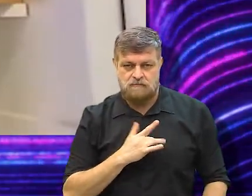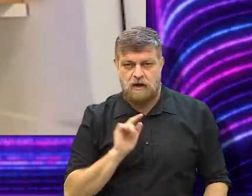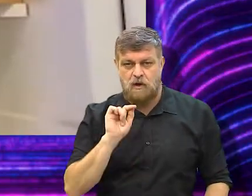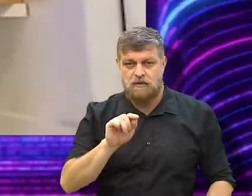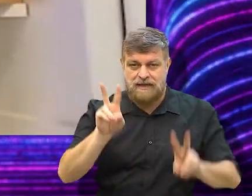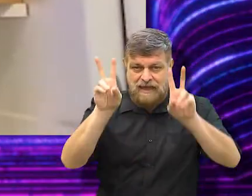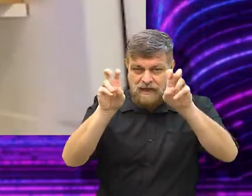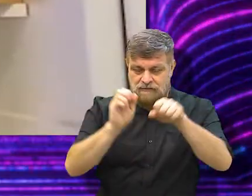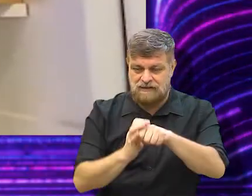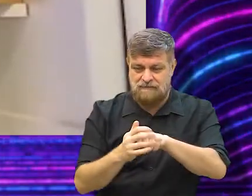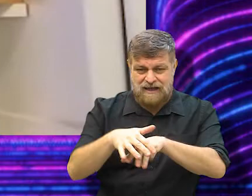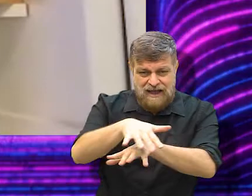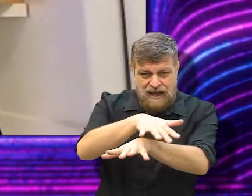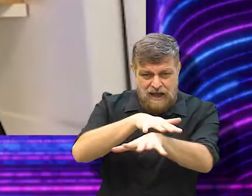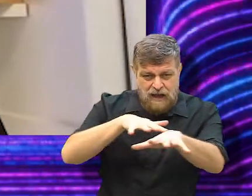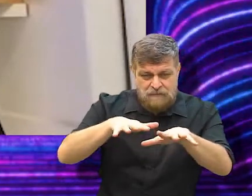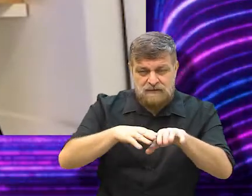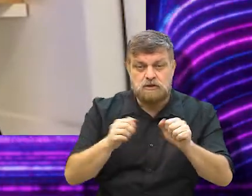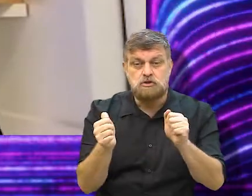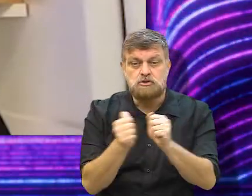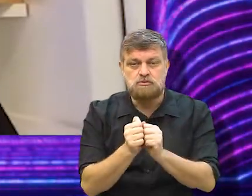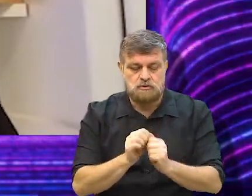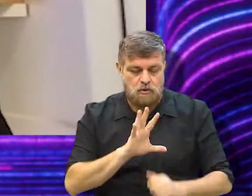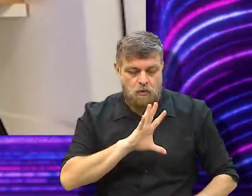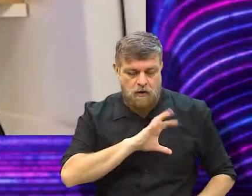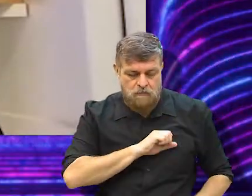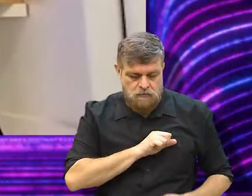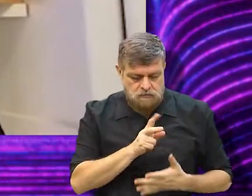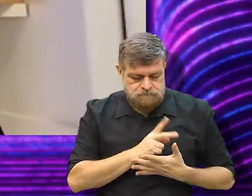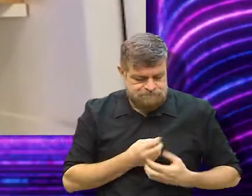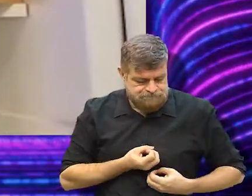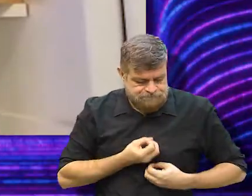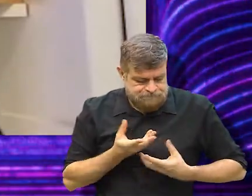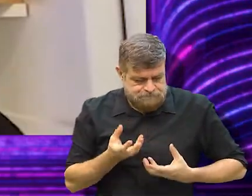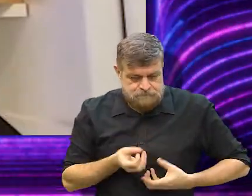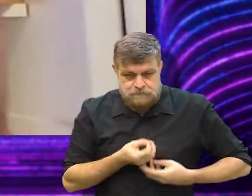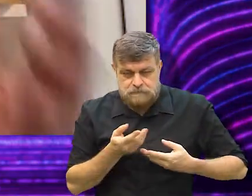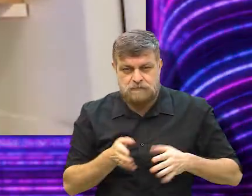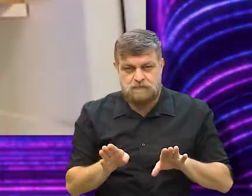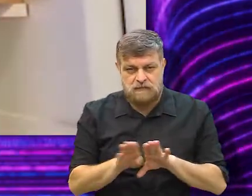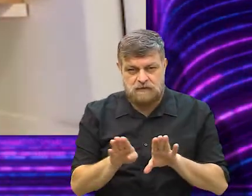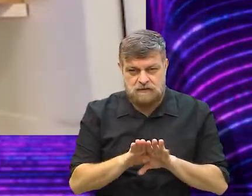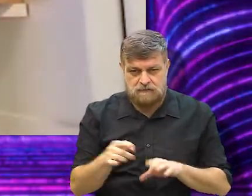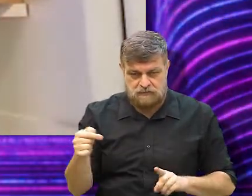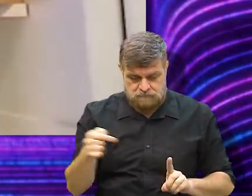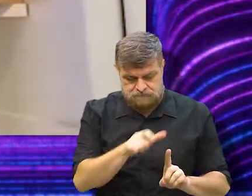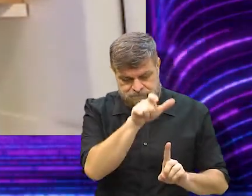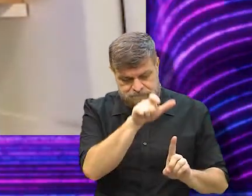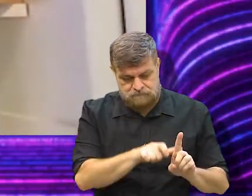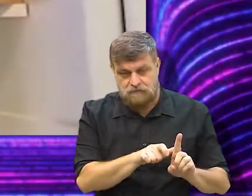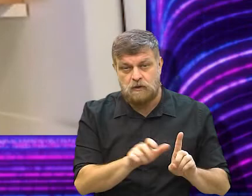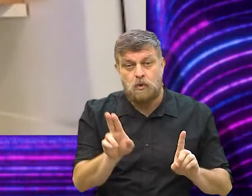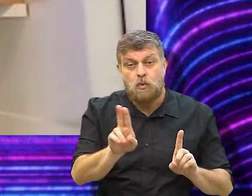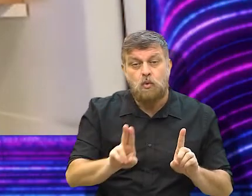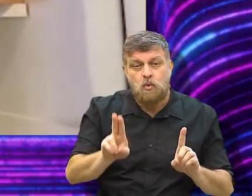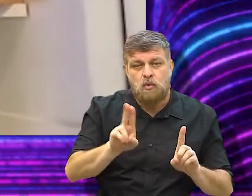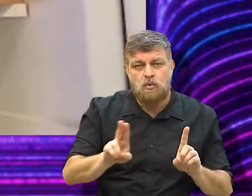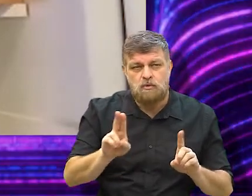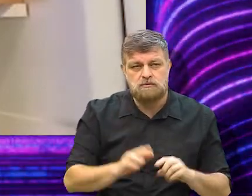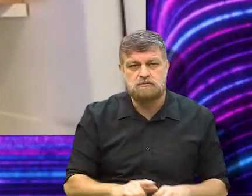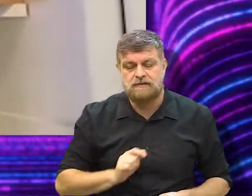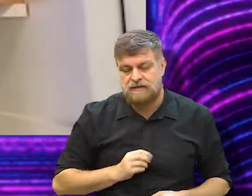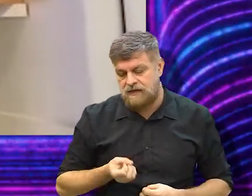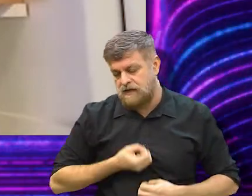um relato da pandemia, um relato amoroso, poético. Ah, sim, o verniz estilístico que eu utilizo no